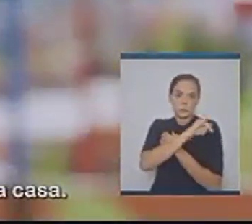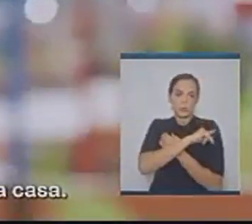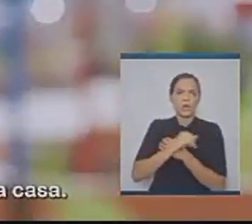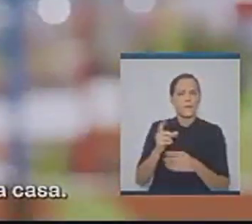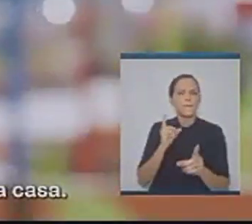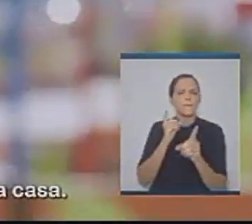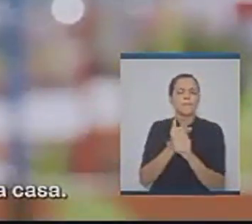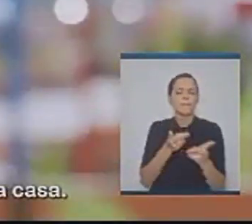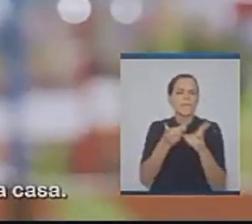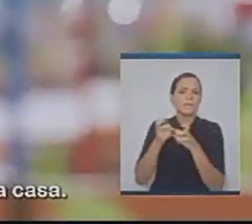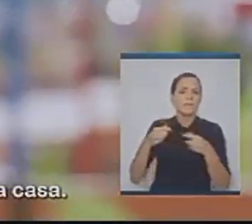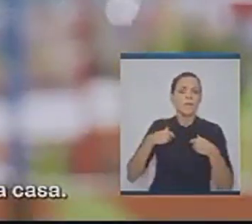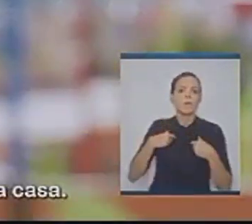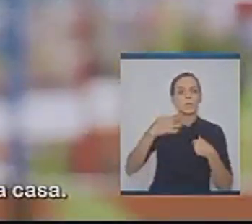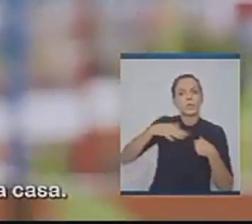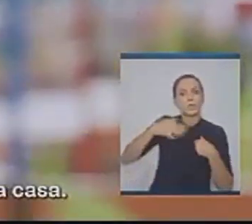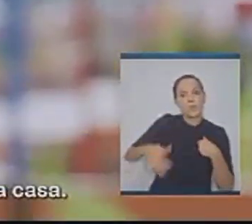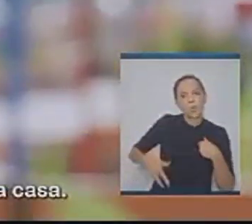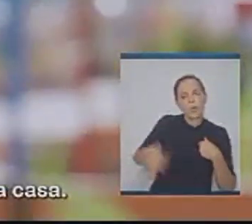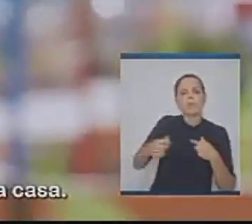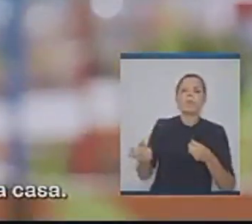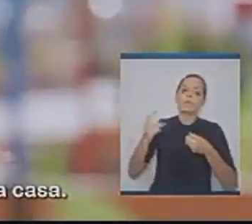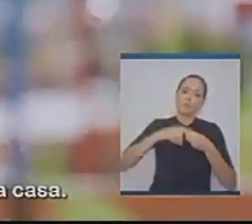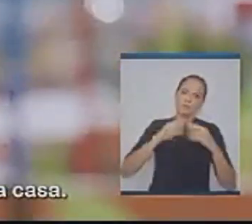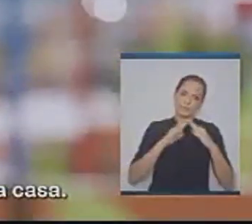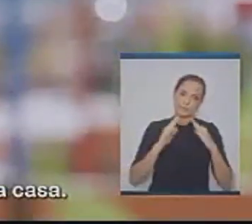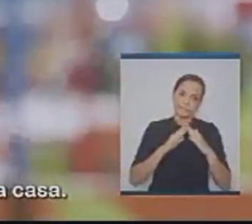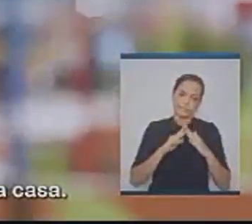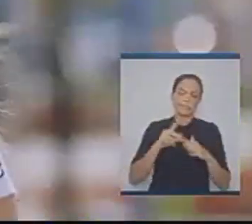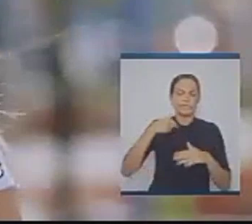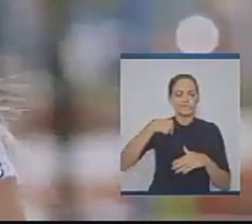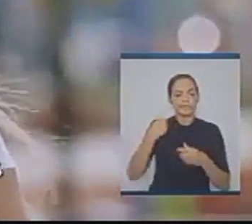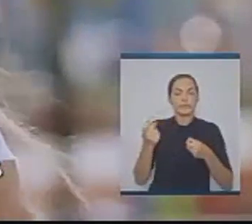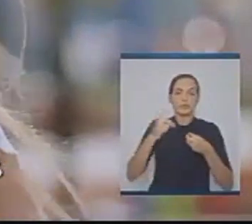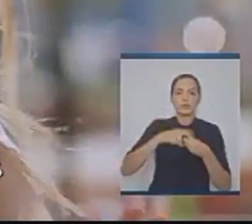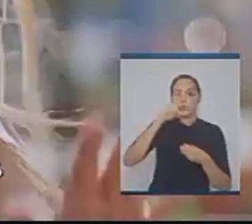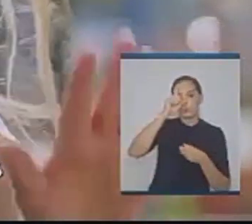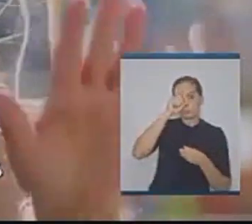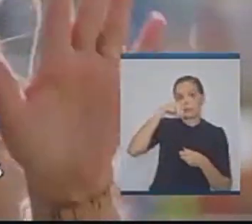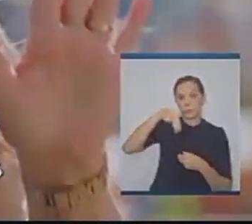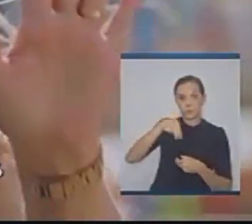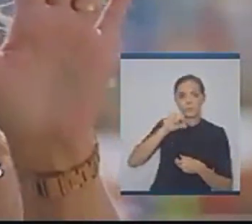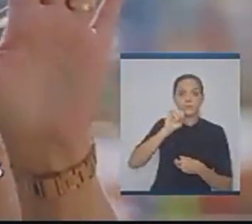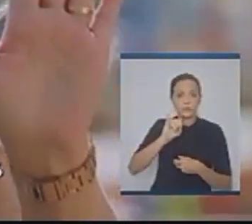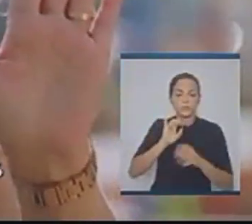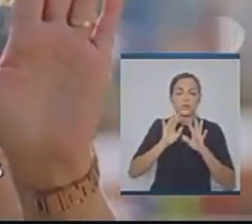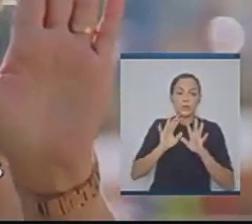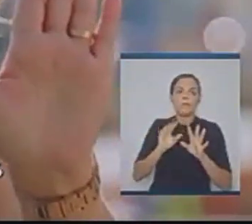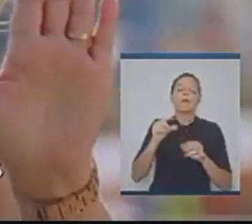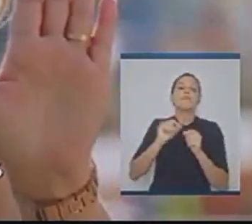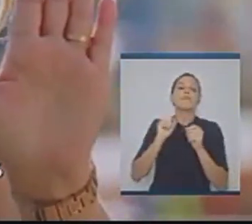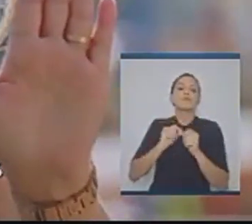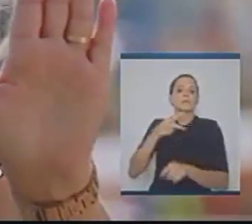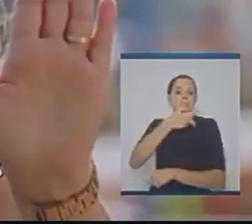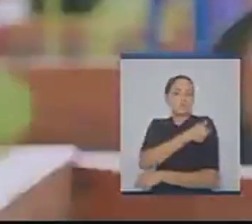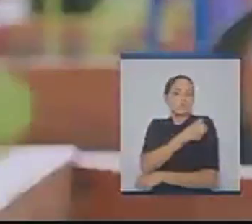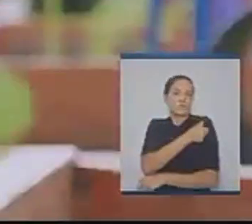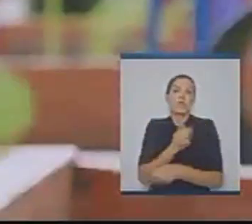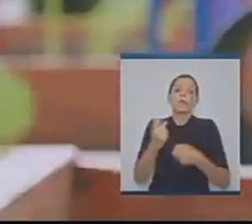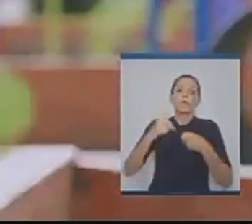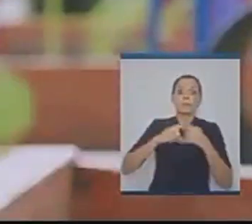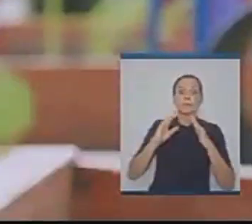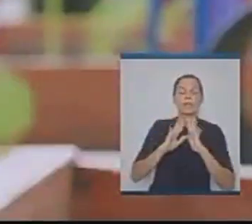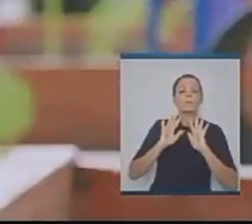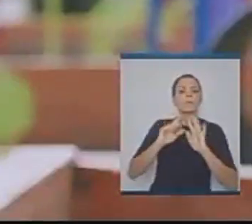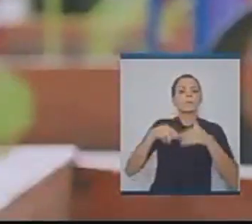hospital da posse, aí me deram injeção, mandaram voltar para casa. Até que procurei a clínica da mulher e consegui, menos